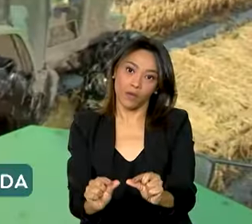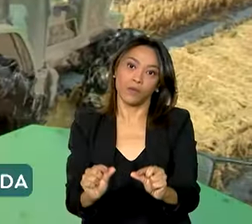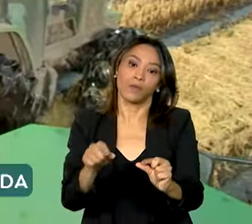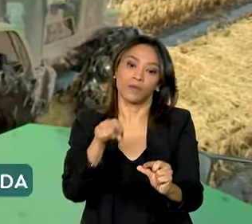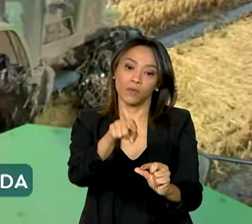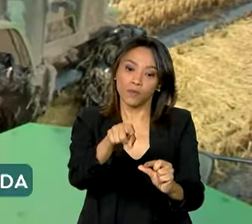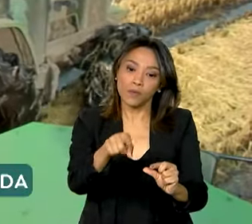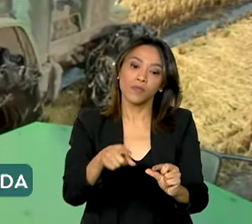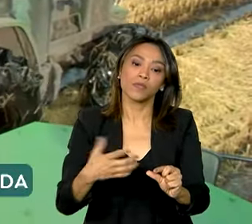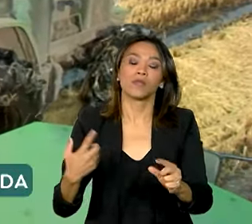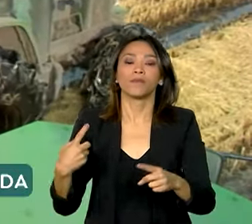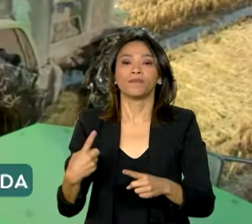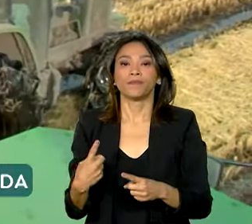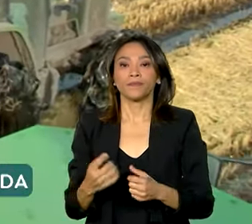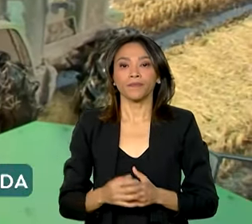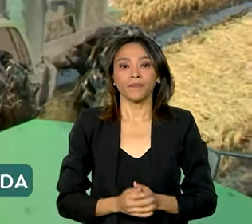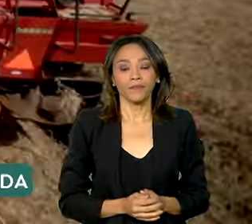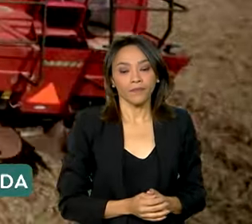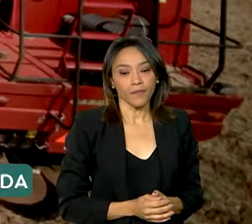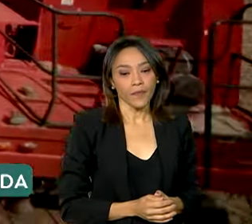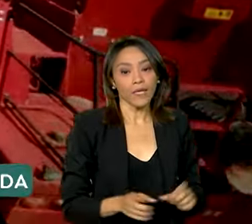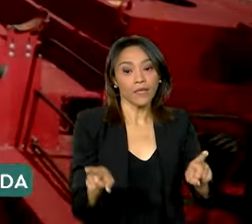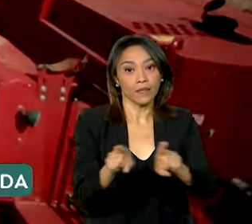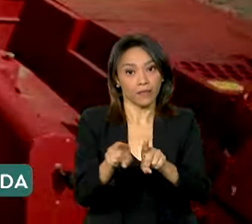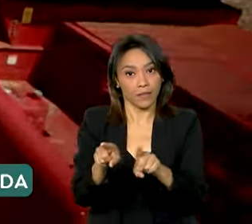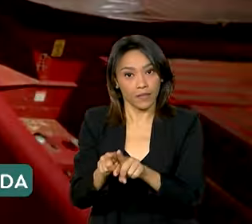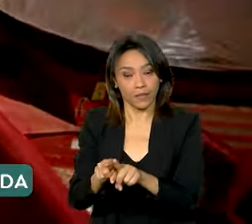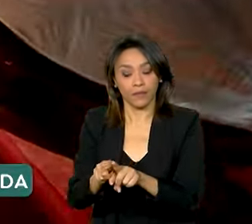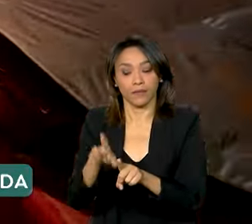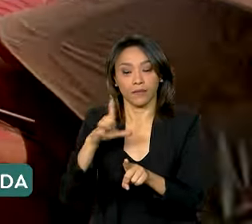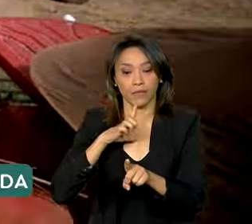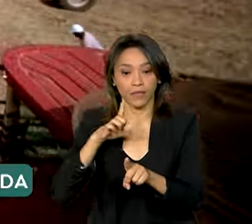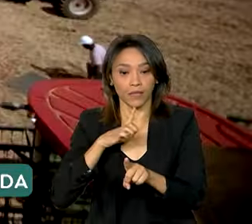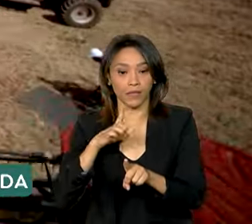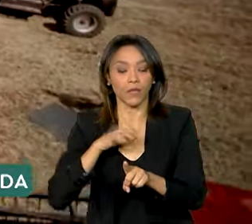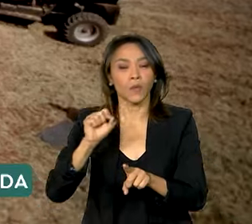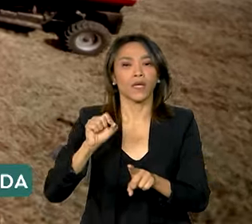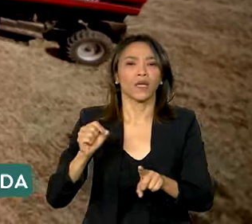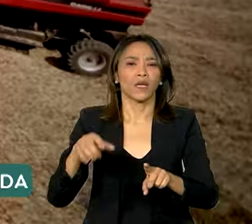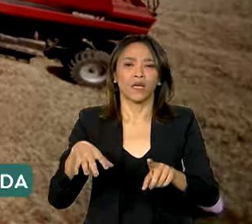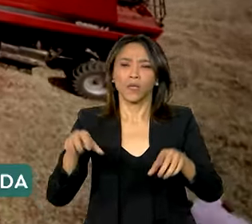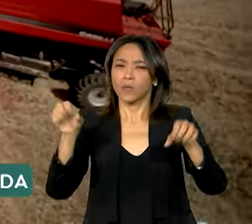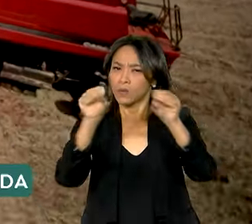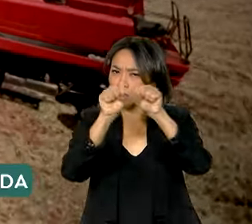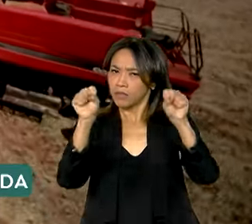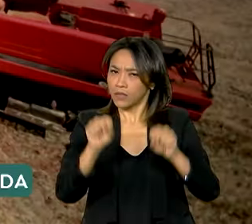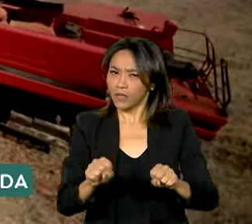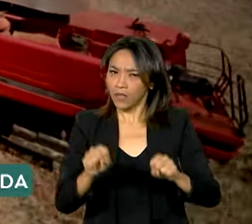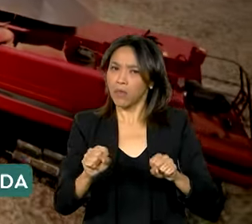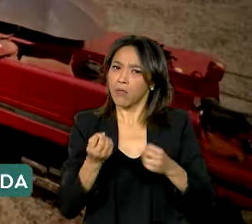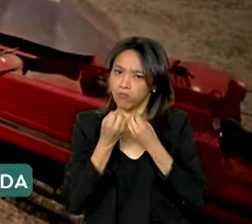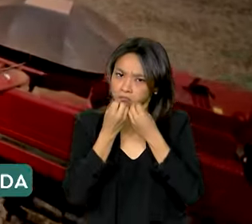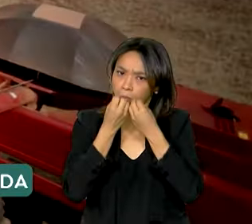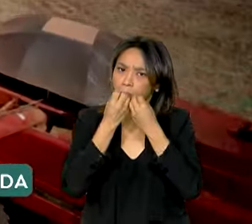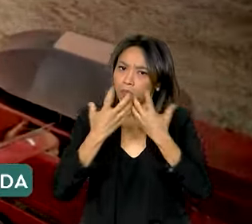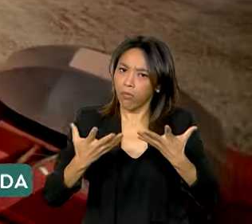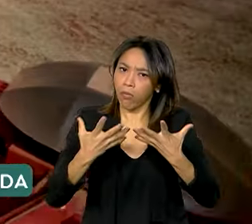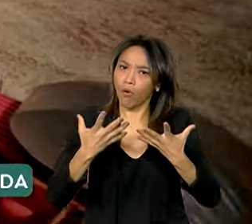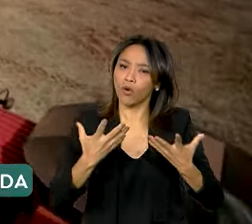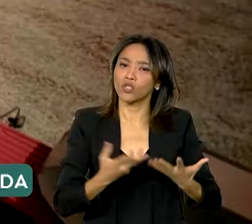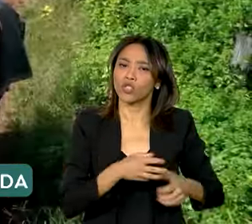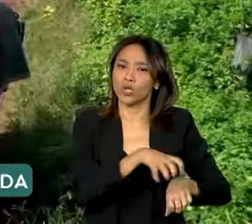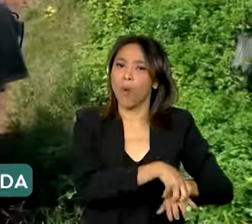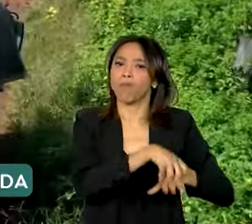logística sobre os preços atuais e aí você tem um sistema mais eficiente de transporte. Então, não vai